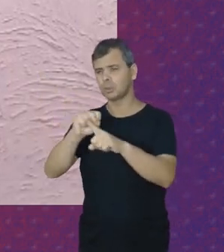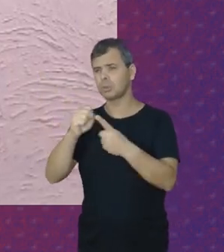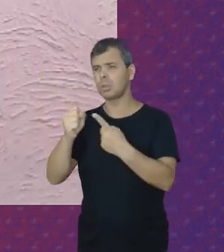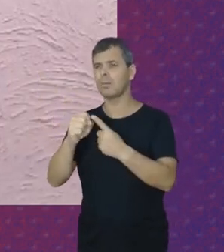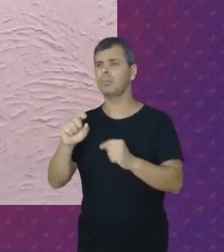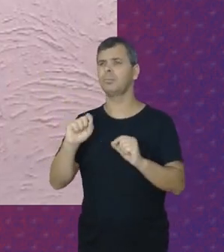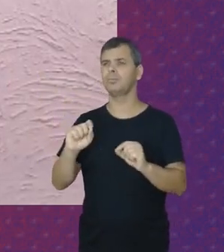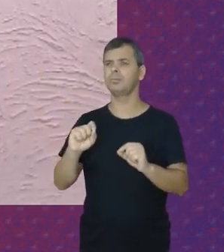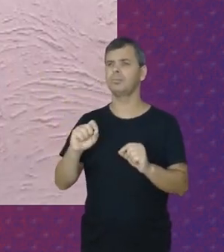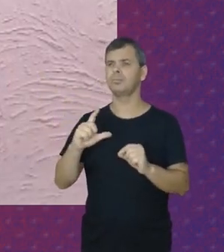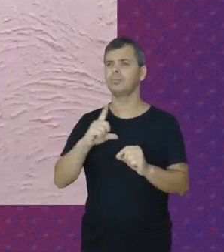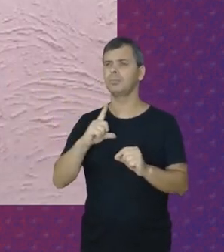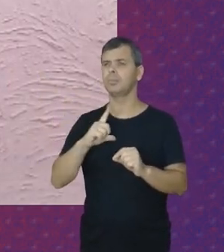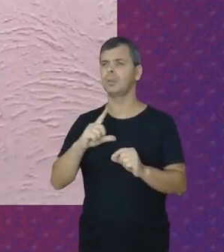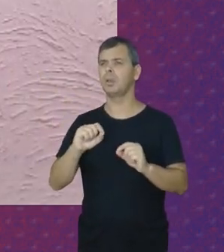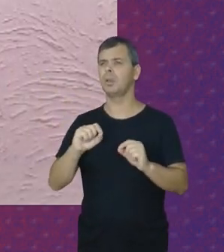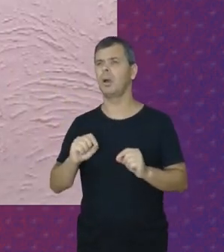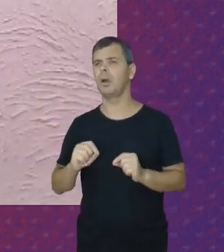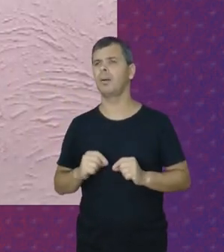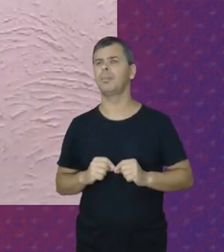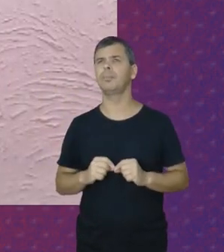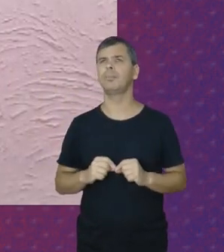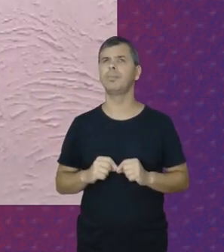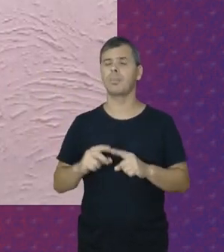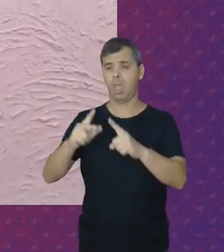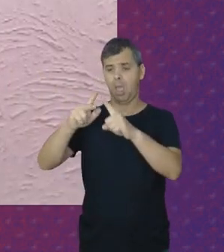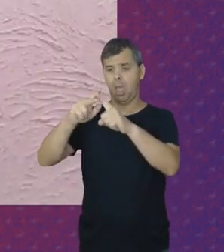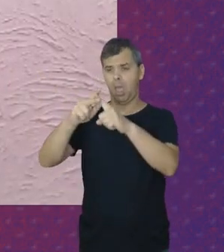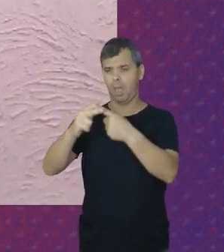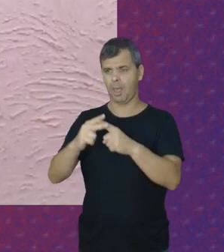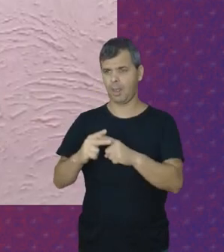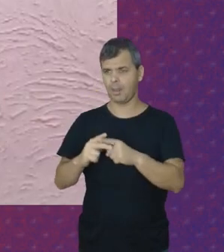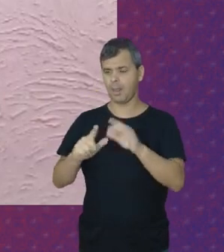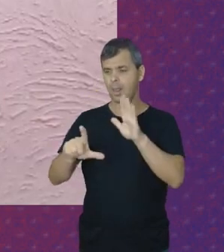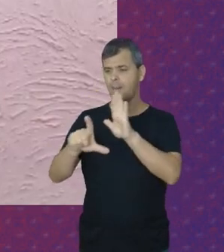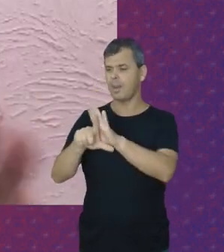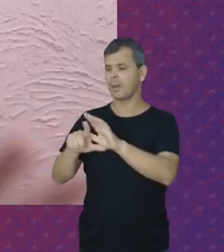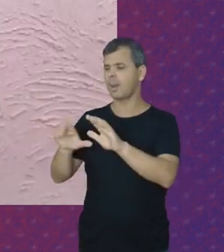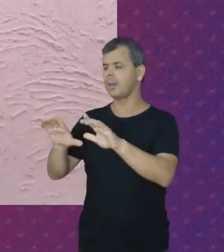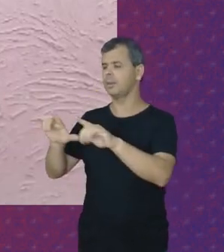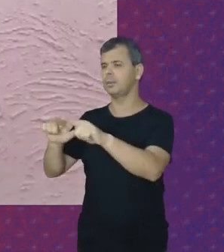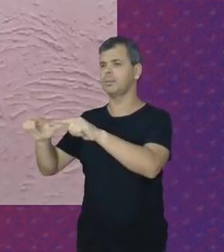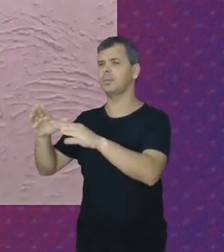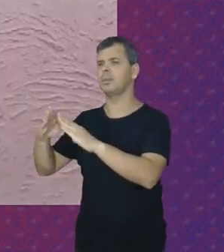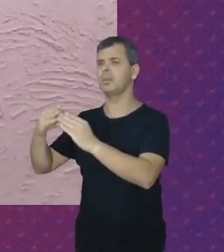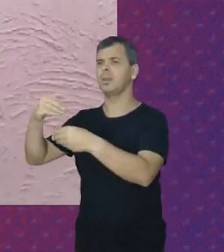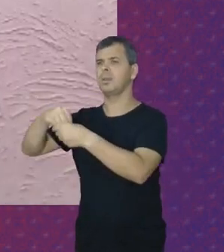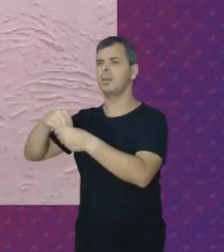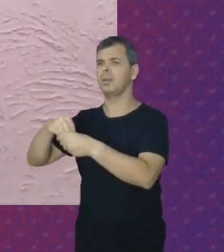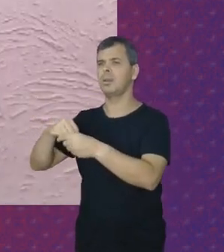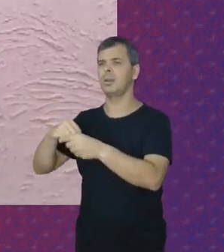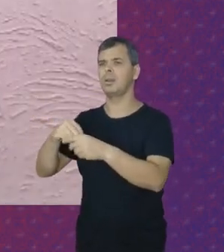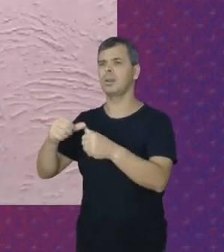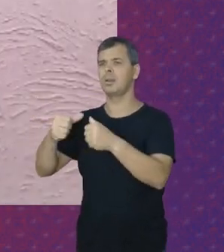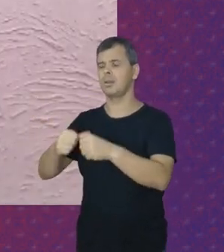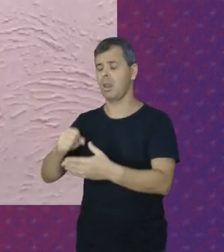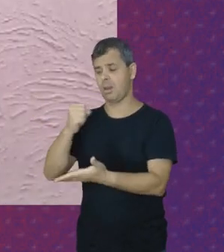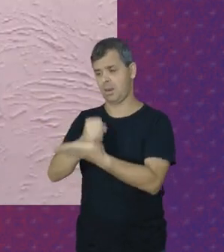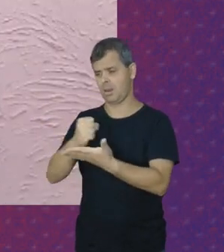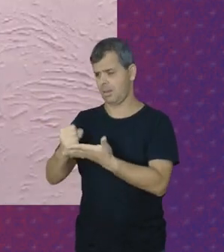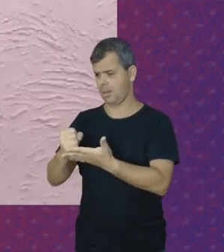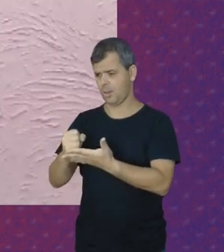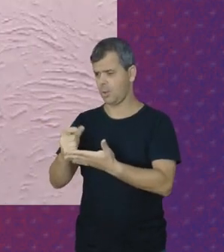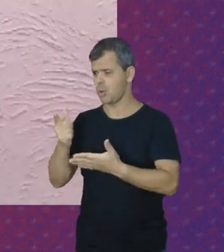Devido a A regulamentação A PEC das domésticas As trabalhadoras Deixaram de ter A sua carteira